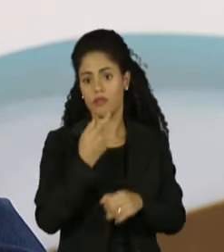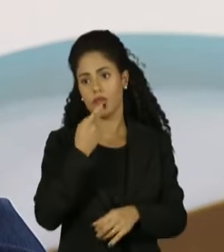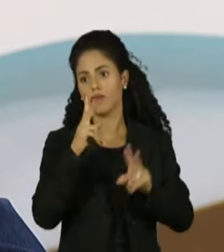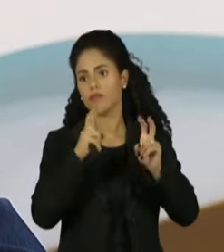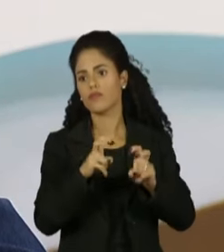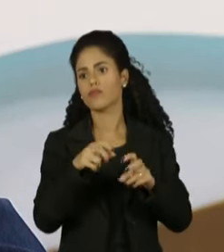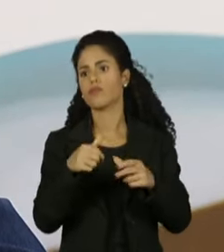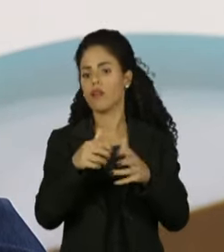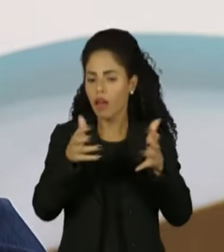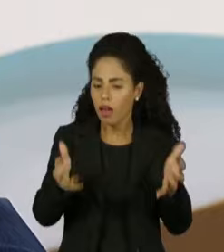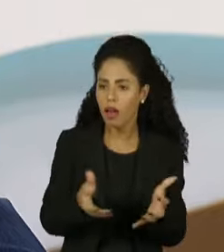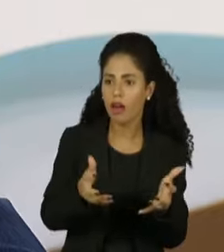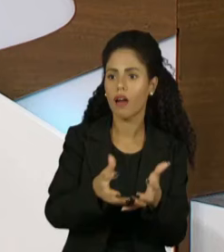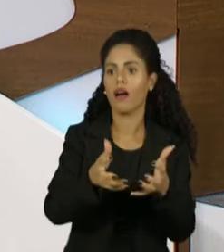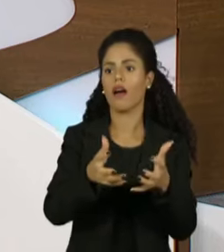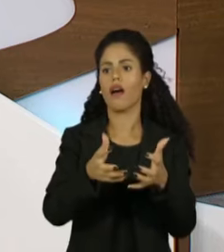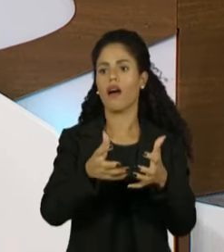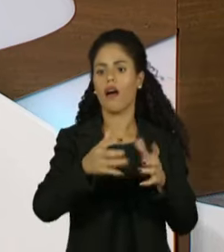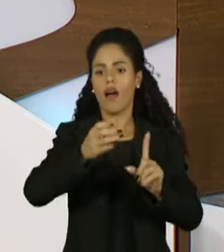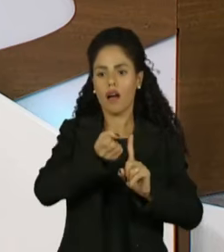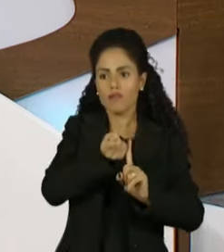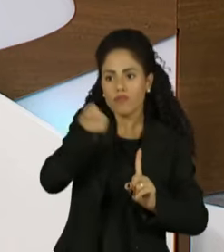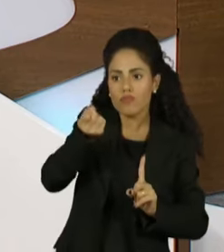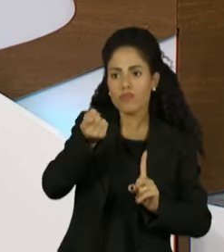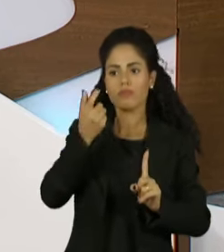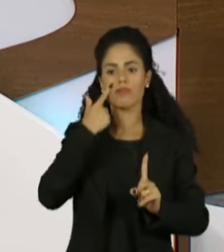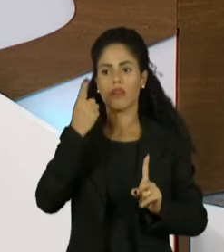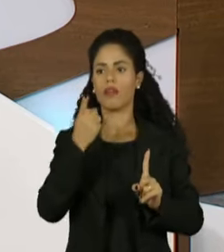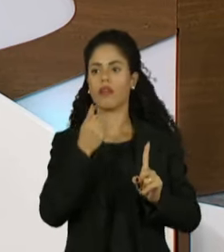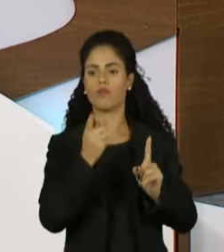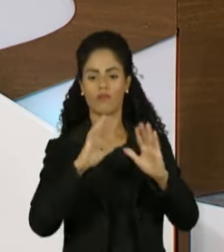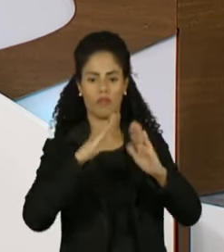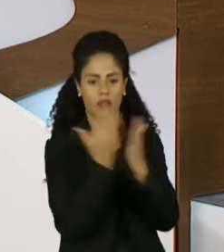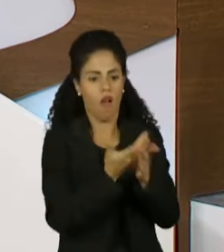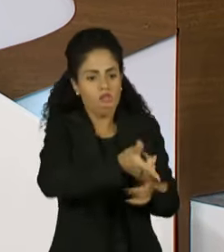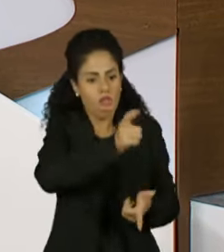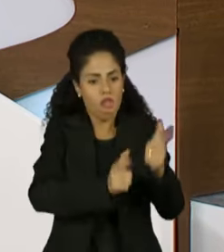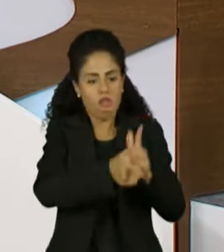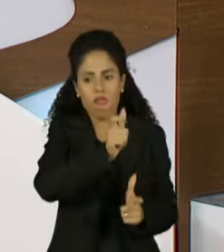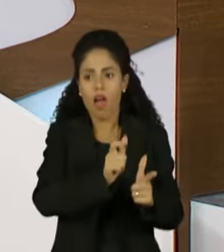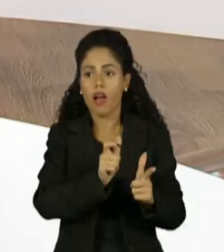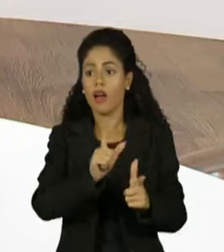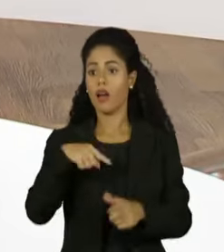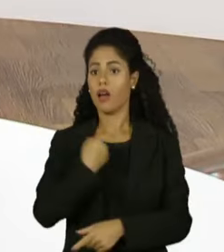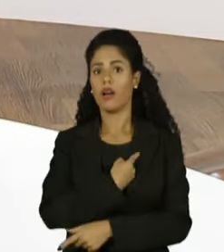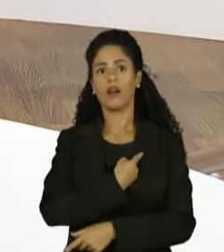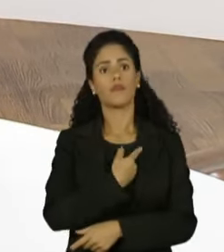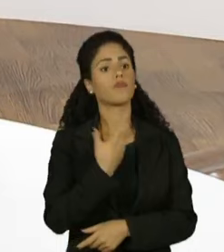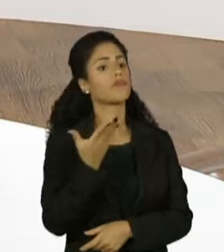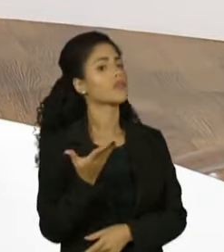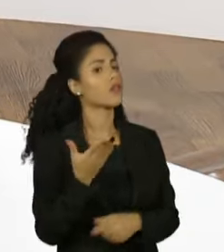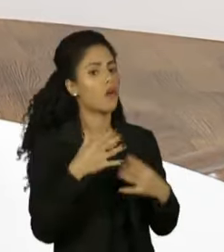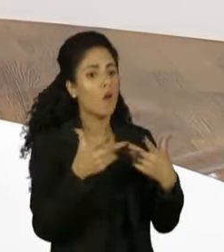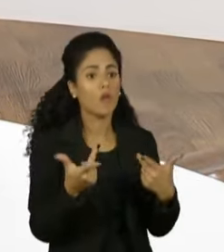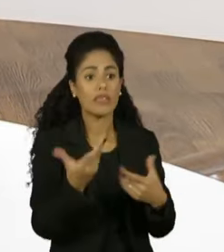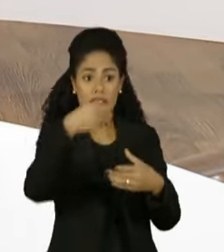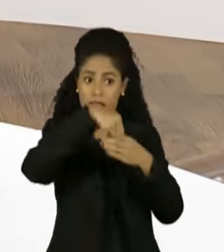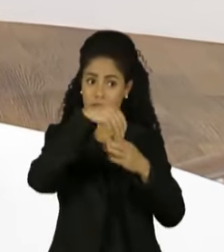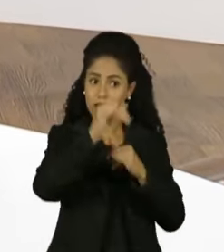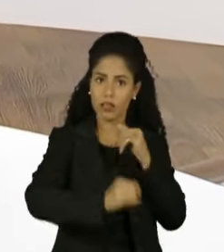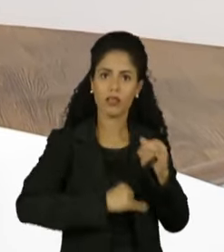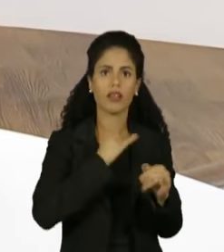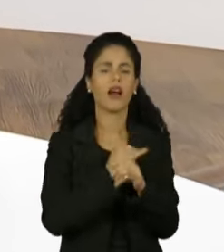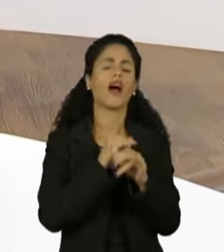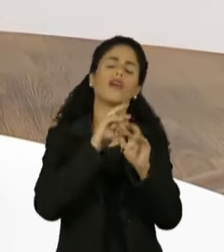incentivo a suicídio, ataques em escolas. A gente está falando aí do que a gente chama de submundo da internet, que é